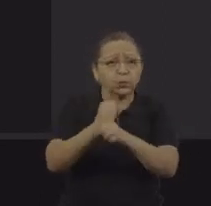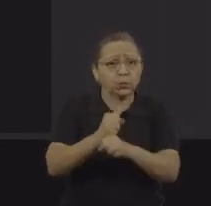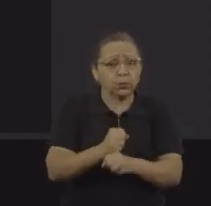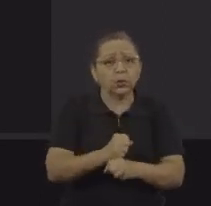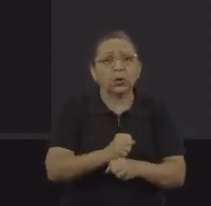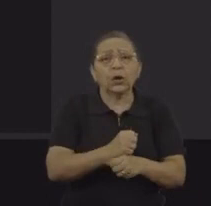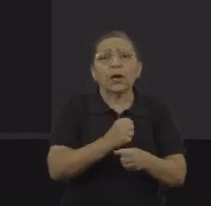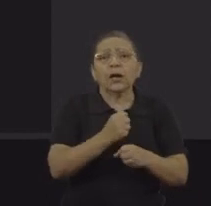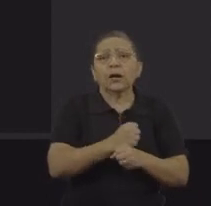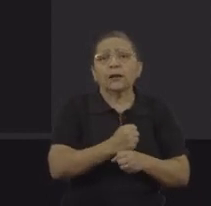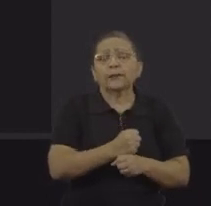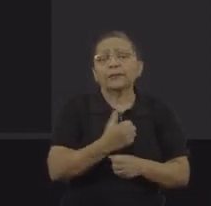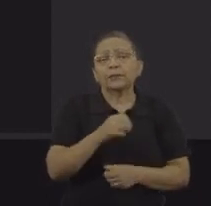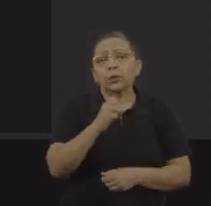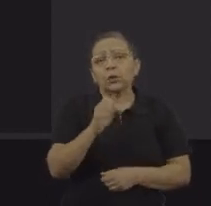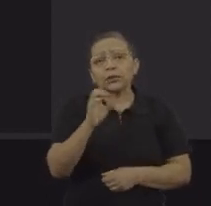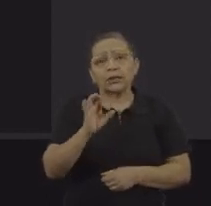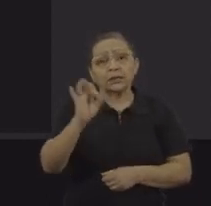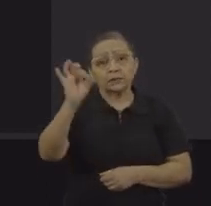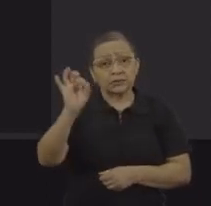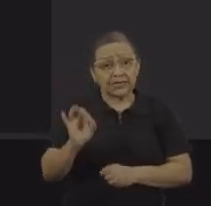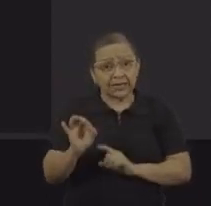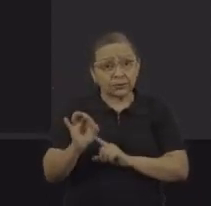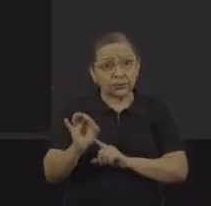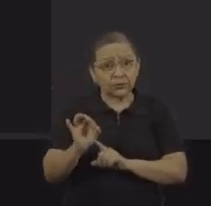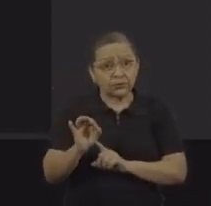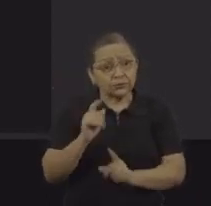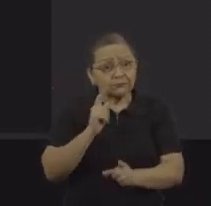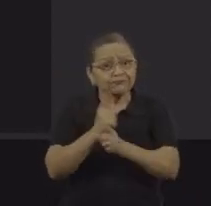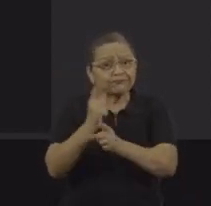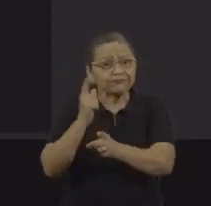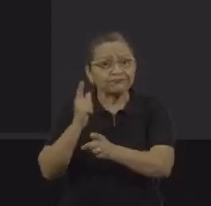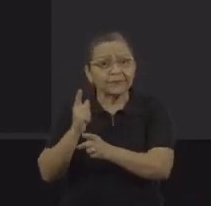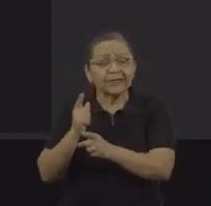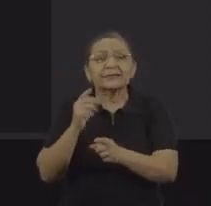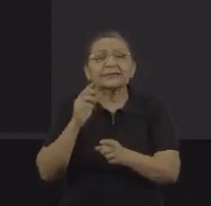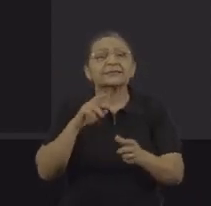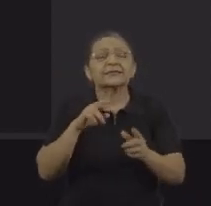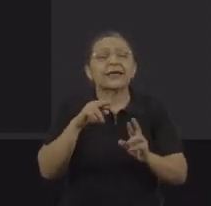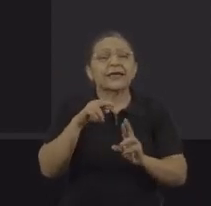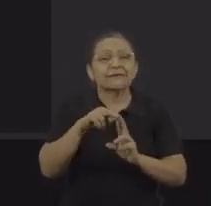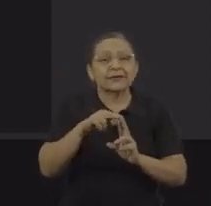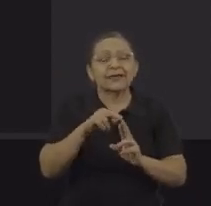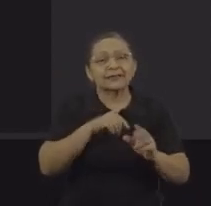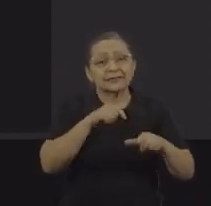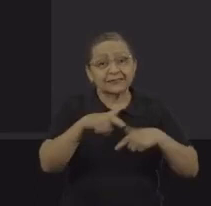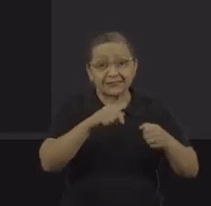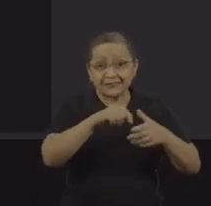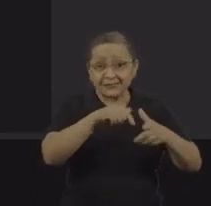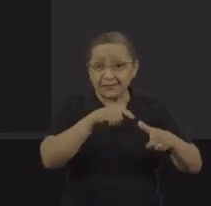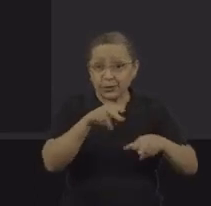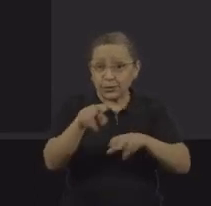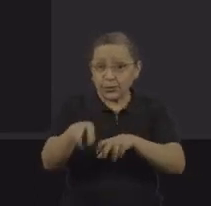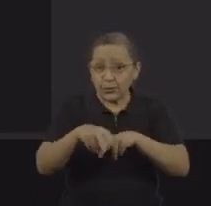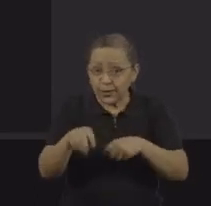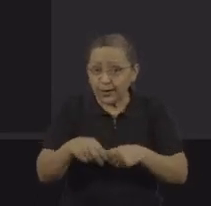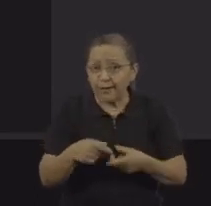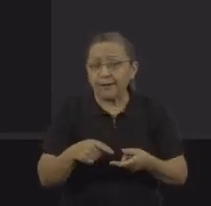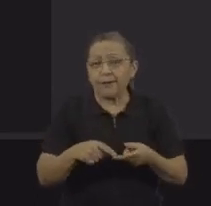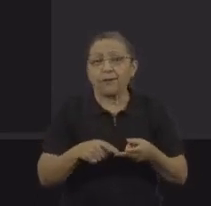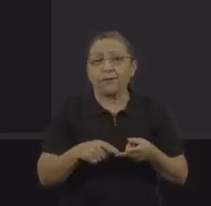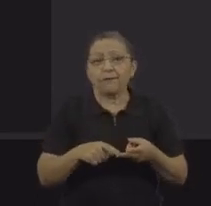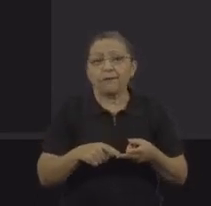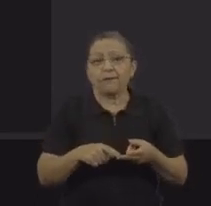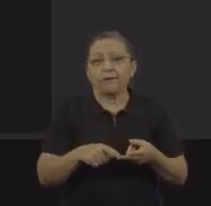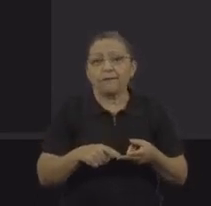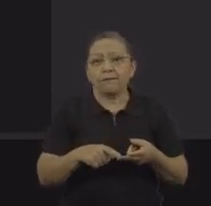80% dos flagrantes se referem a atividades rurais, então agricultura e pecuária, mas